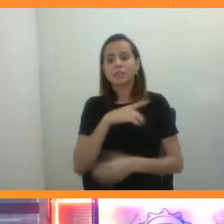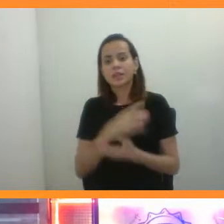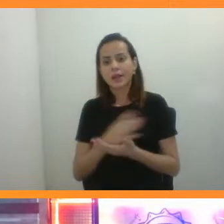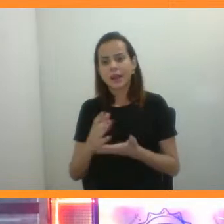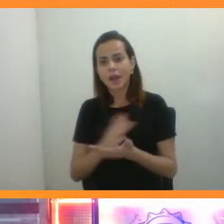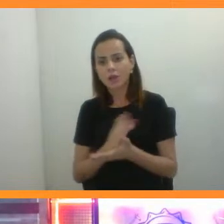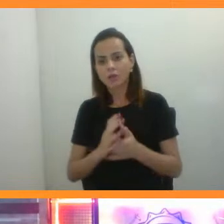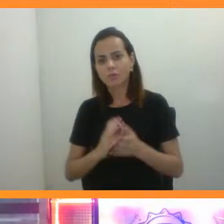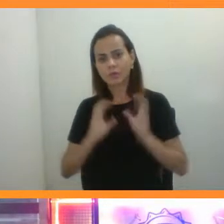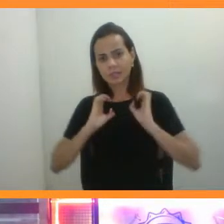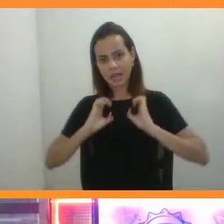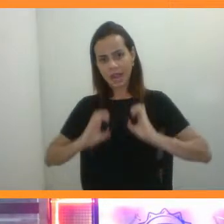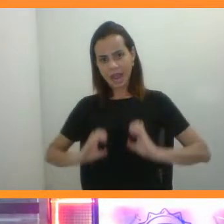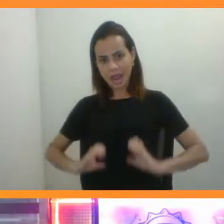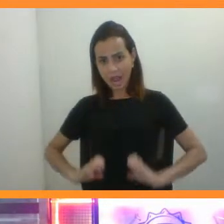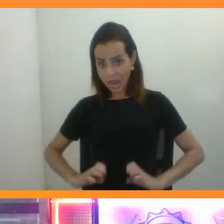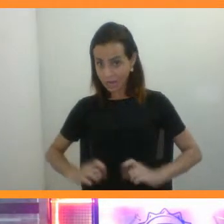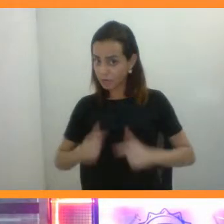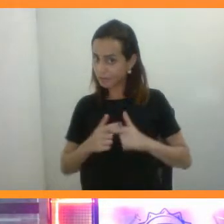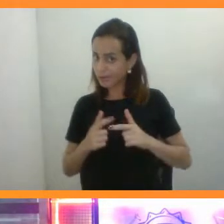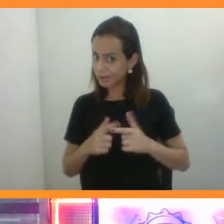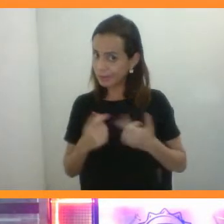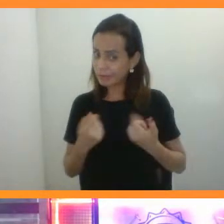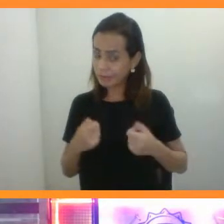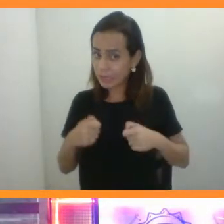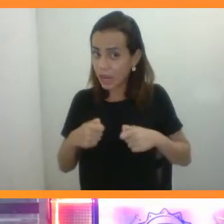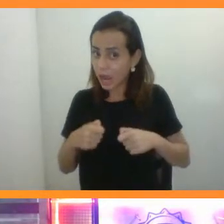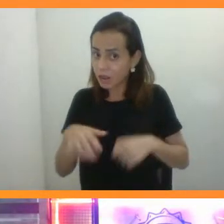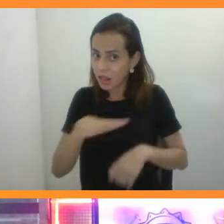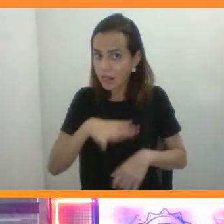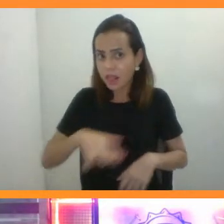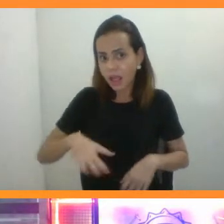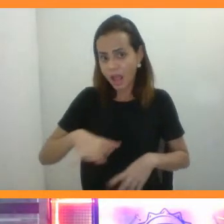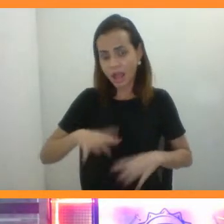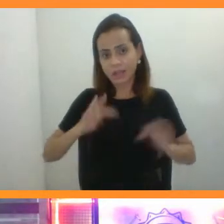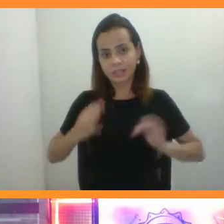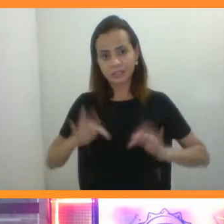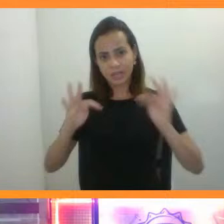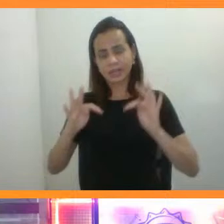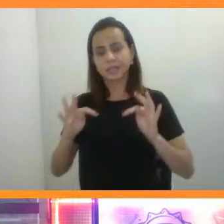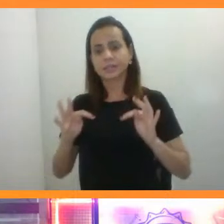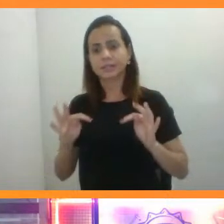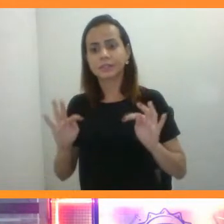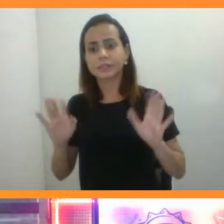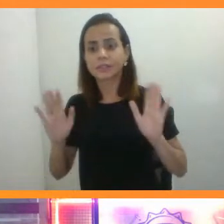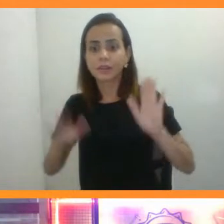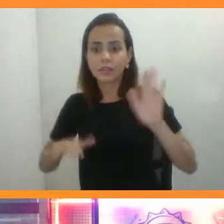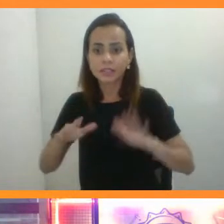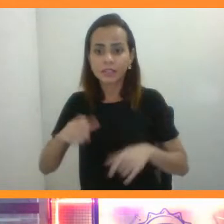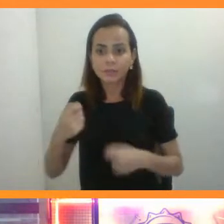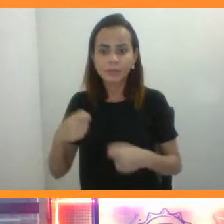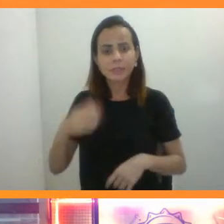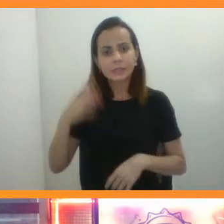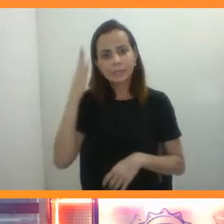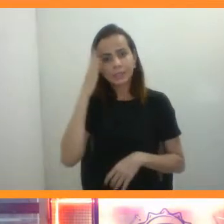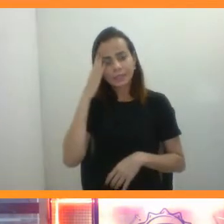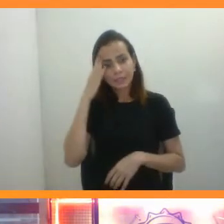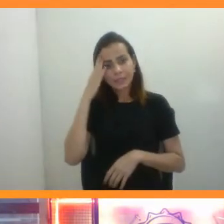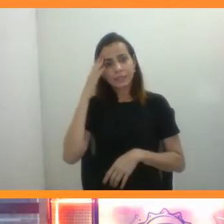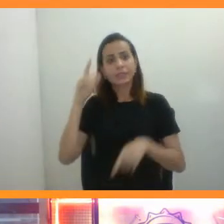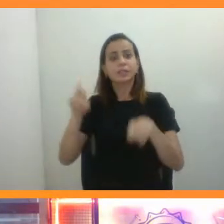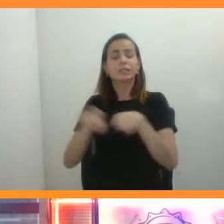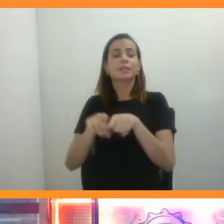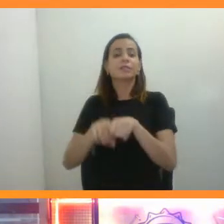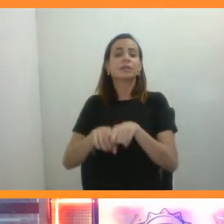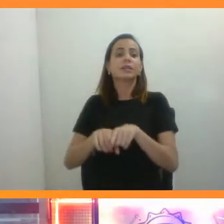éticas envolvidas também em algumas dessas técnicas. Então, a gente tem que compreender também até onde a